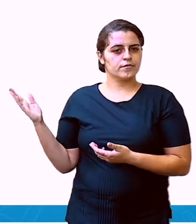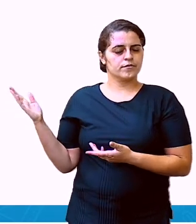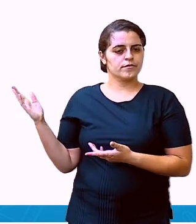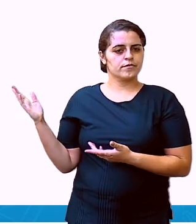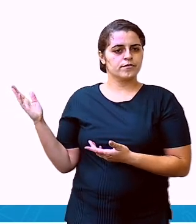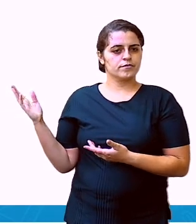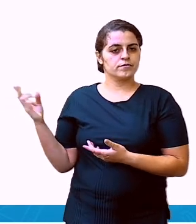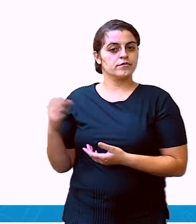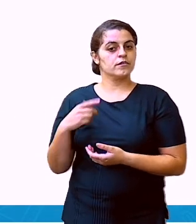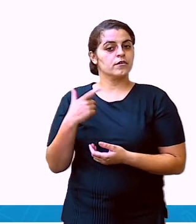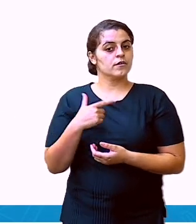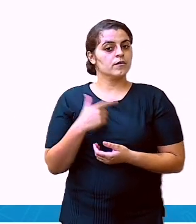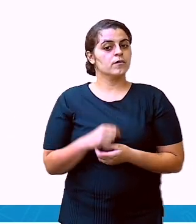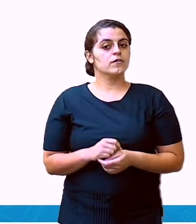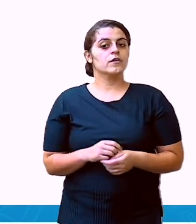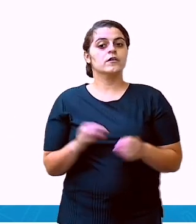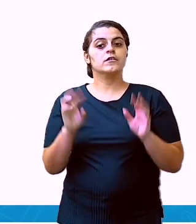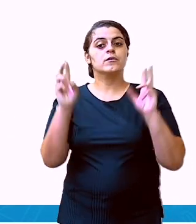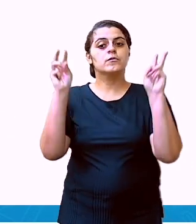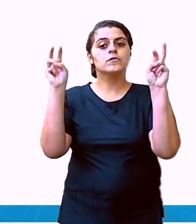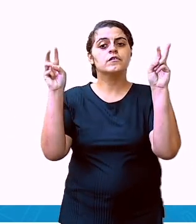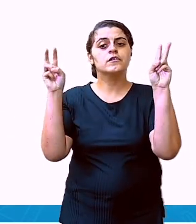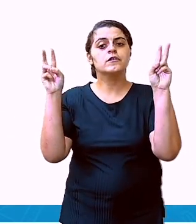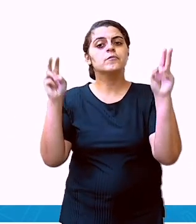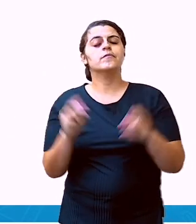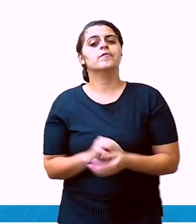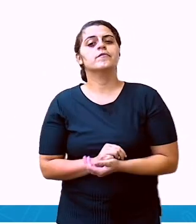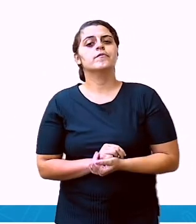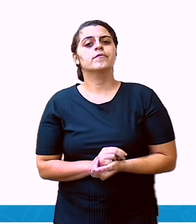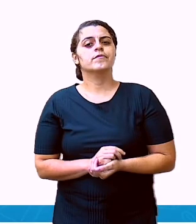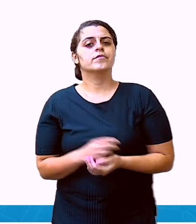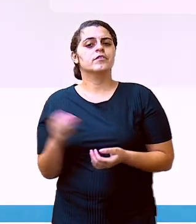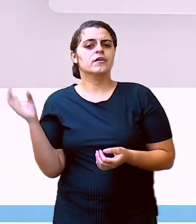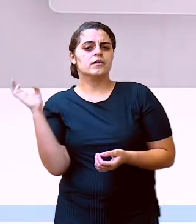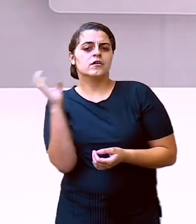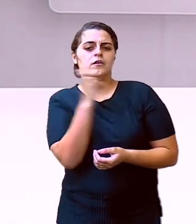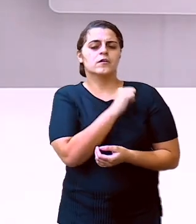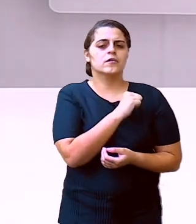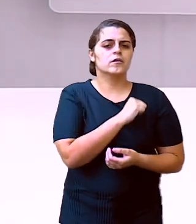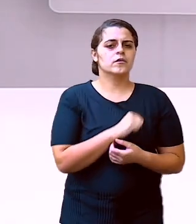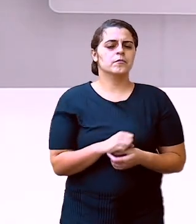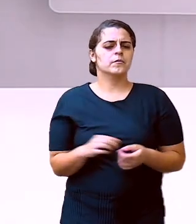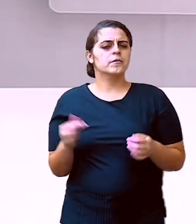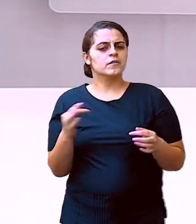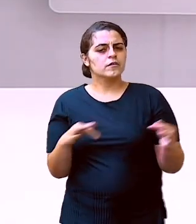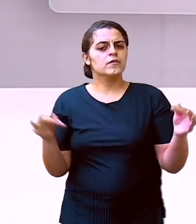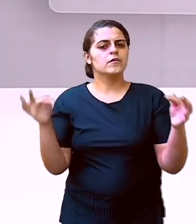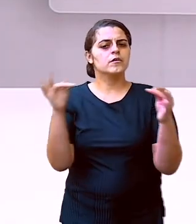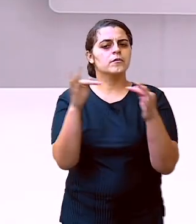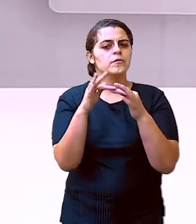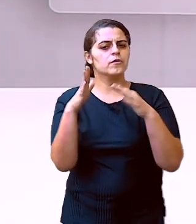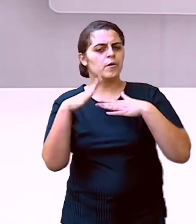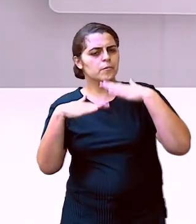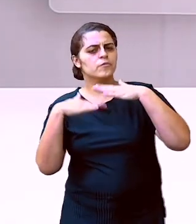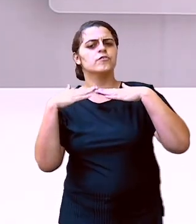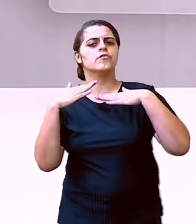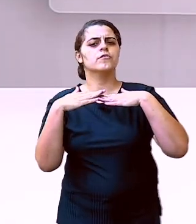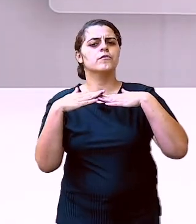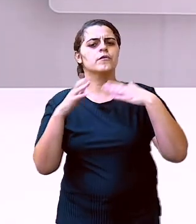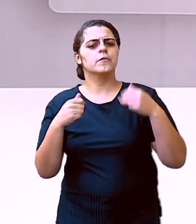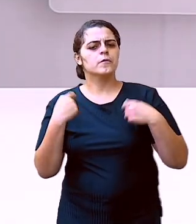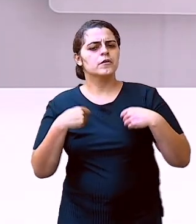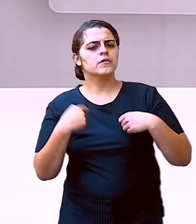Segundo, o assunto, nós falamos que é um texto curto, bem objetivo. Você fala o que